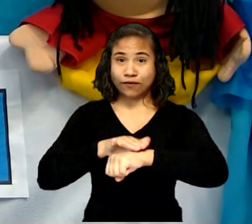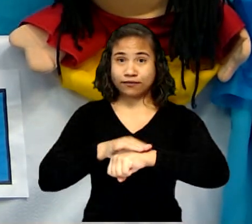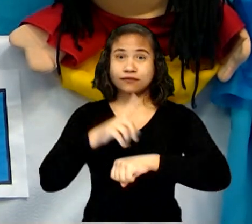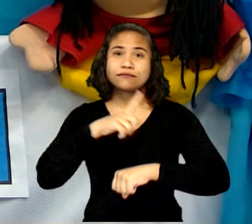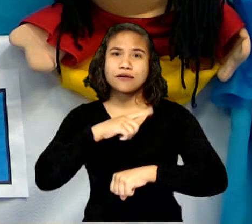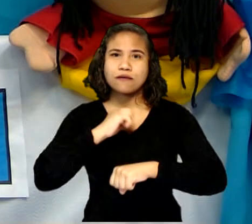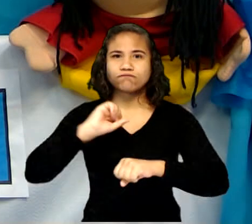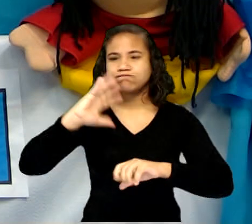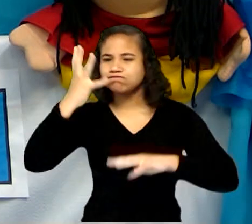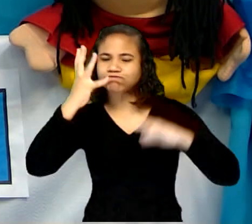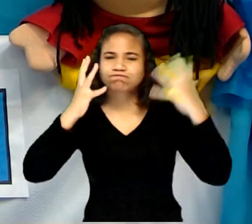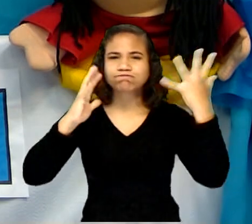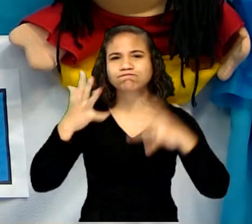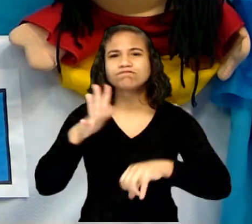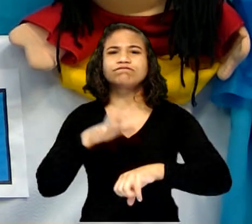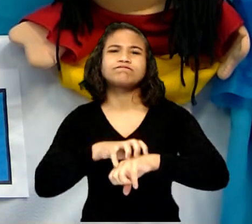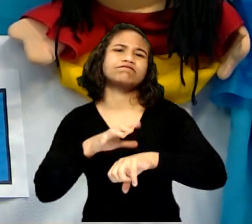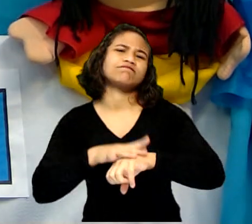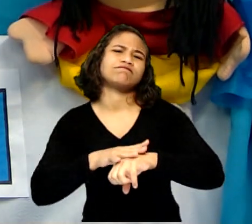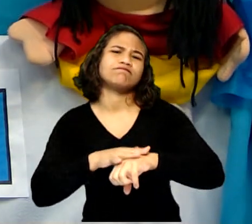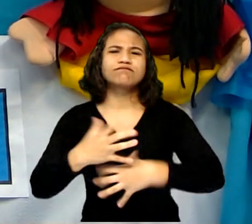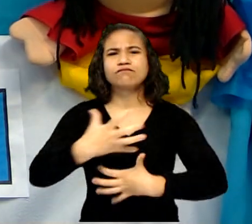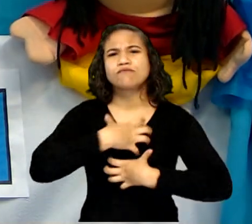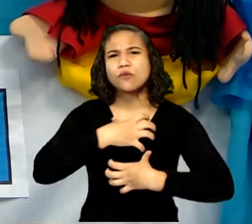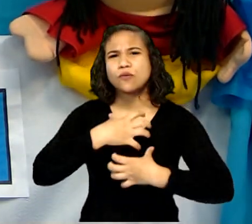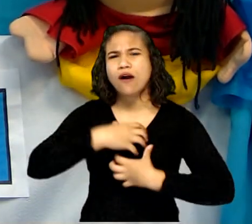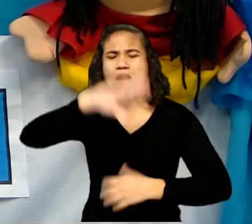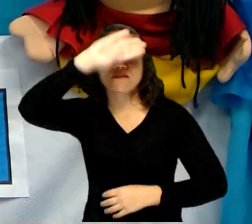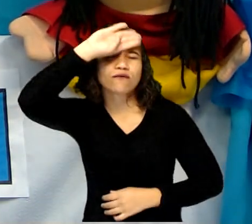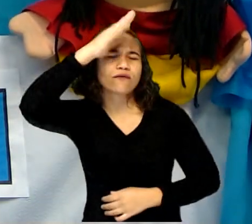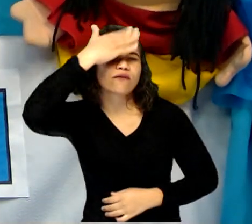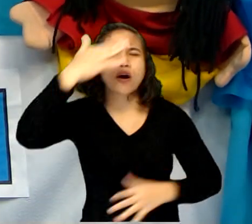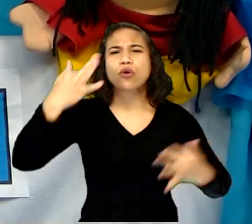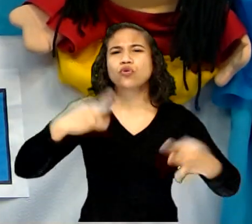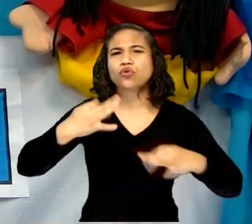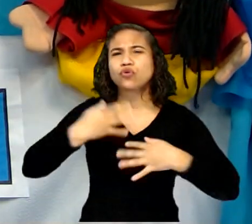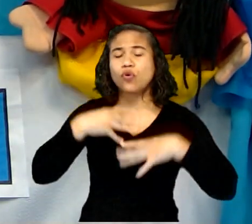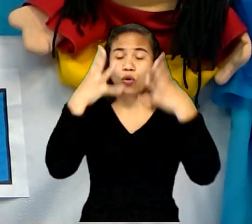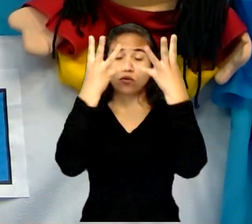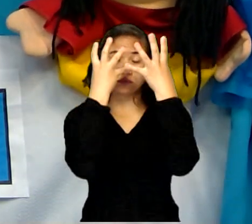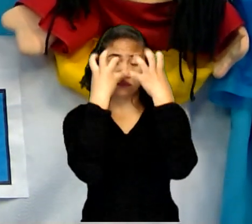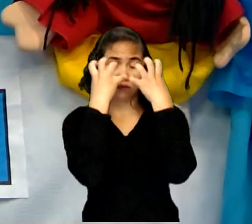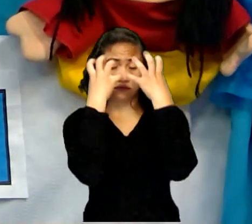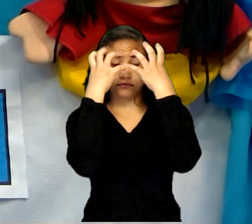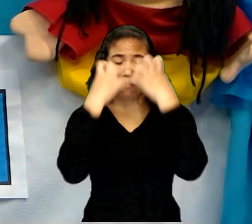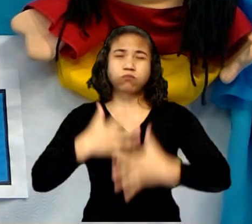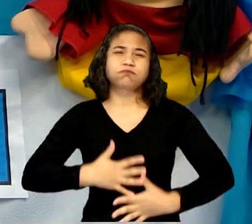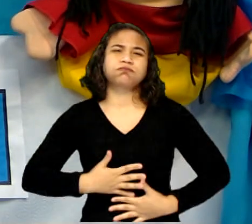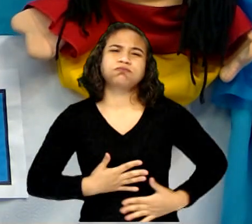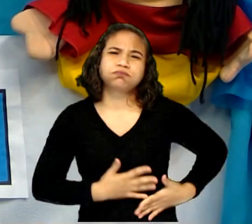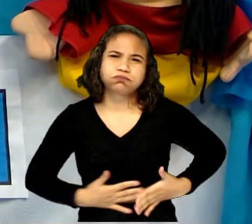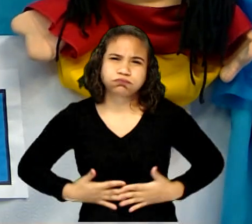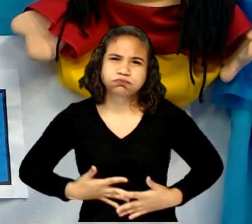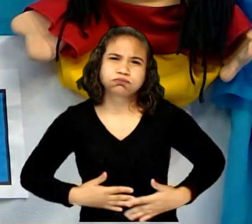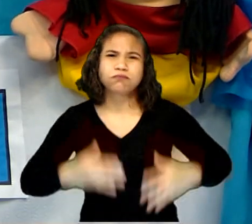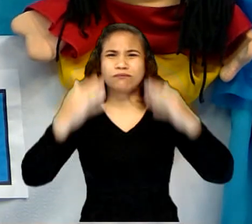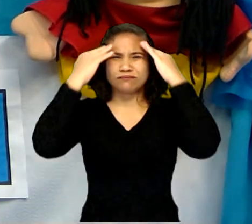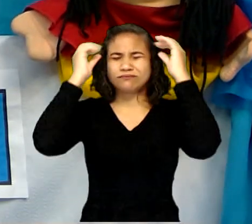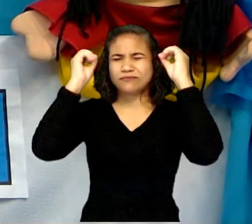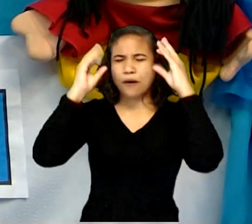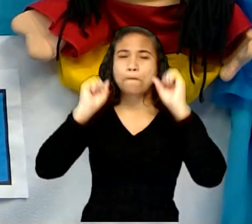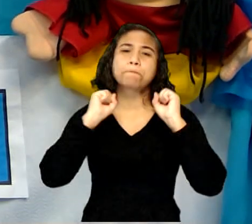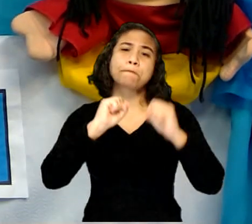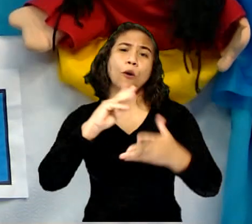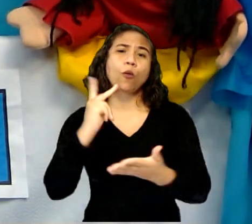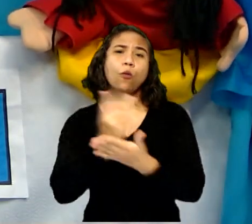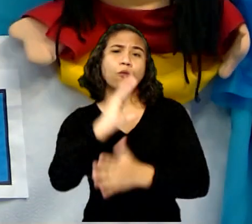vários sintomas, como febre, dores no corpo, nos olhos, cabeça e barriga. E pode causar a morte de